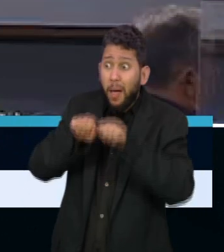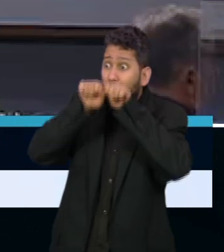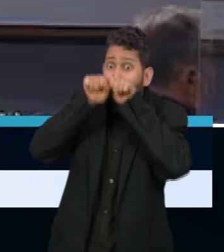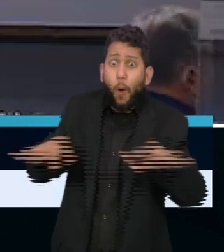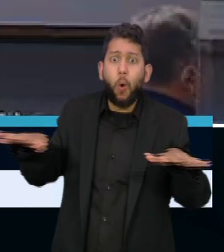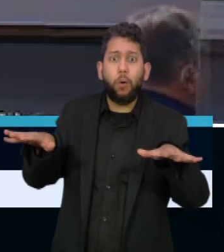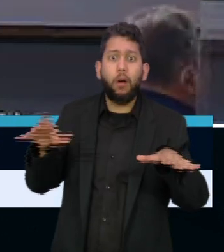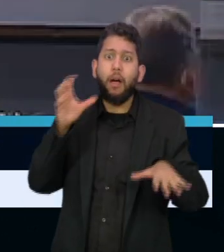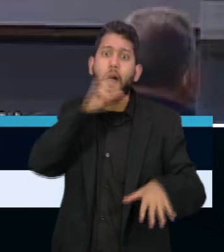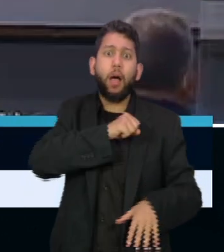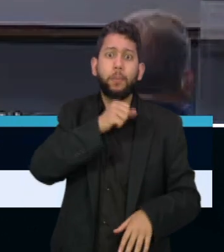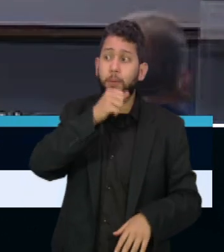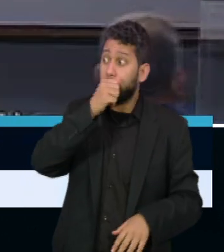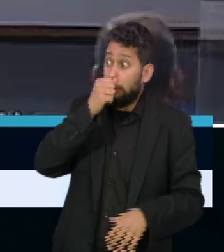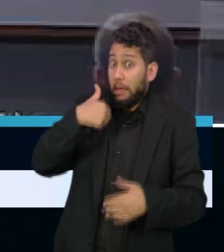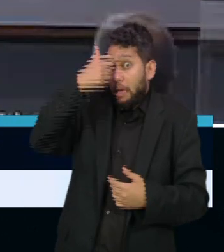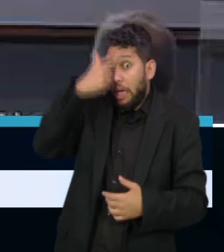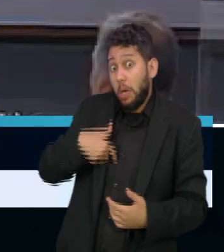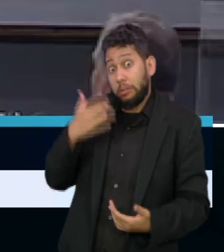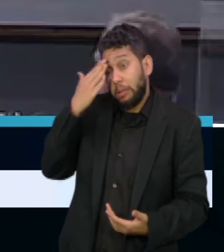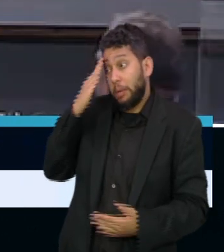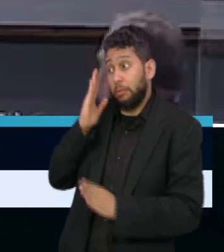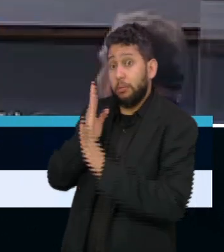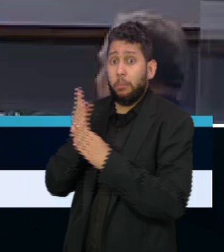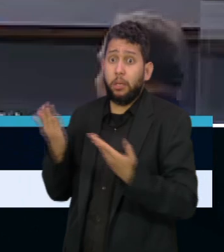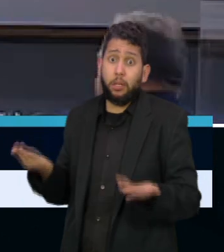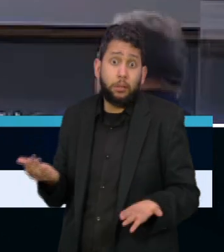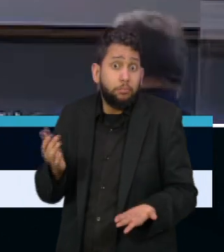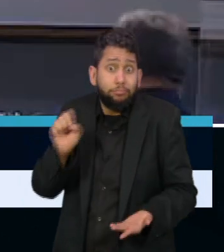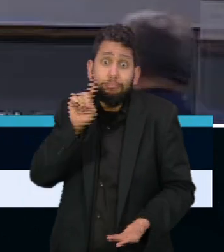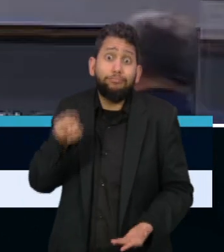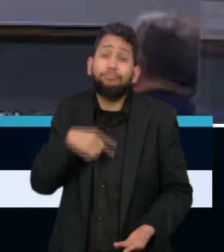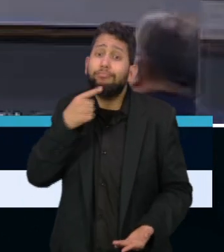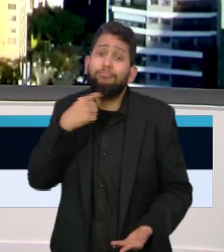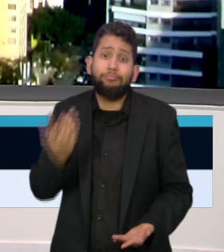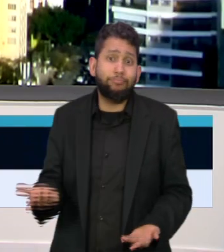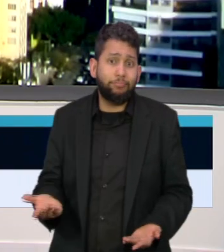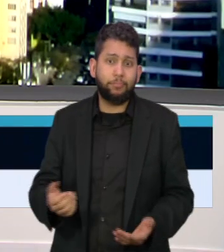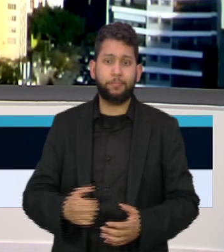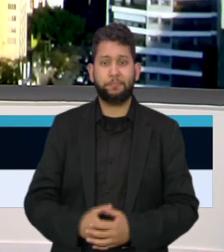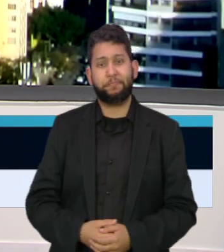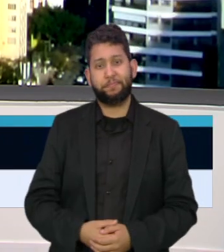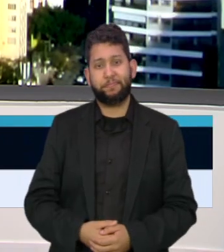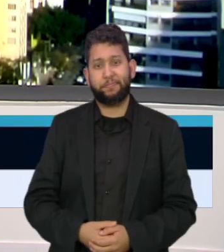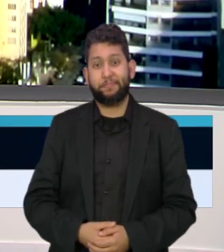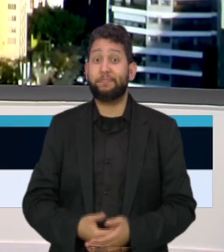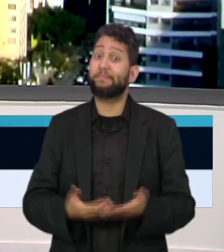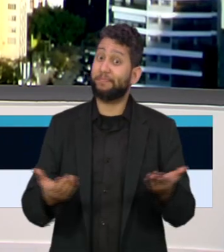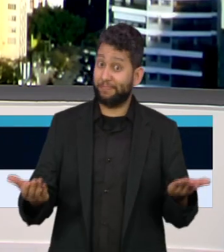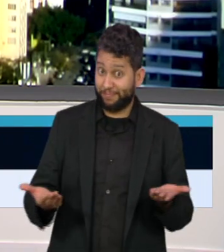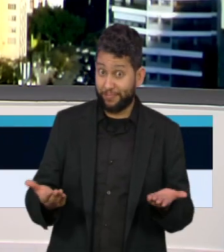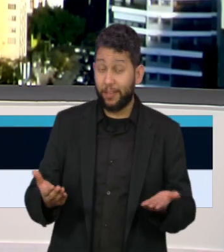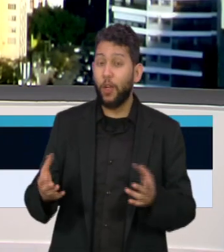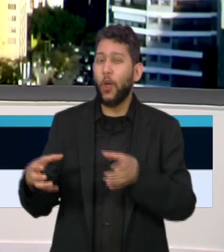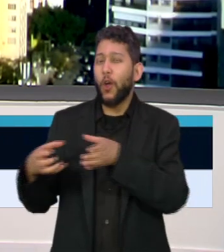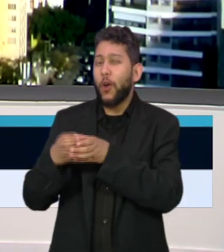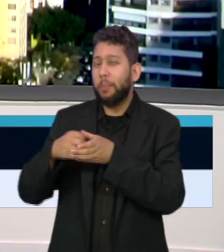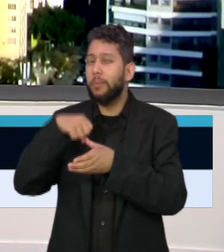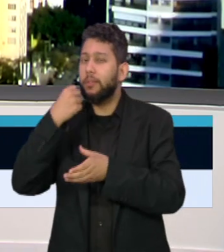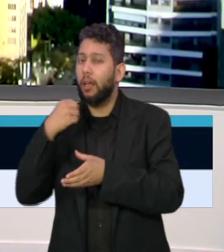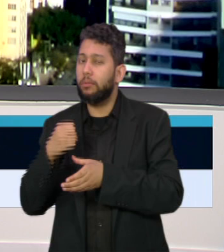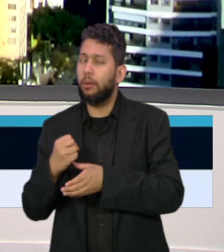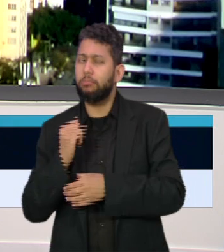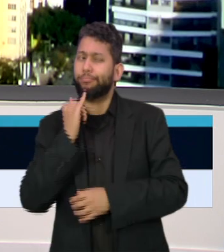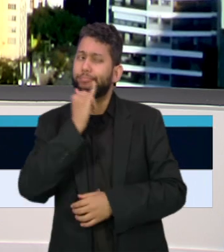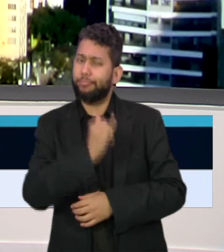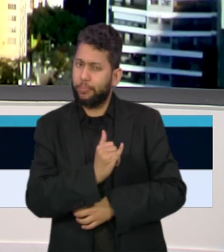Então não tem como eu presumir de ninguém, a autoria de ninguém dessa alteração. Agora os senadores querem enquadrar